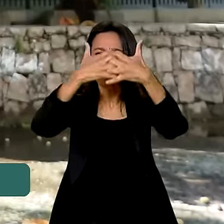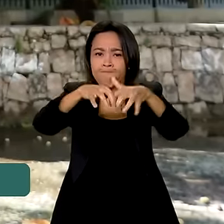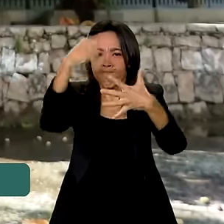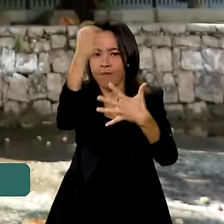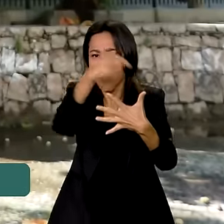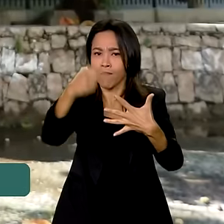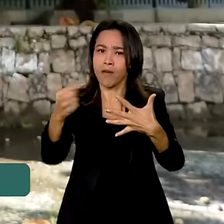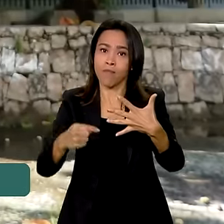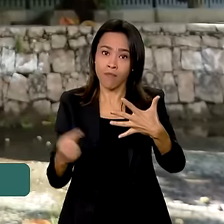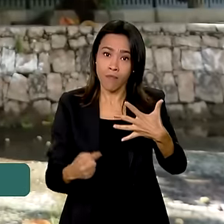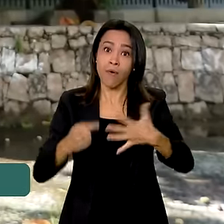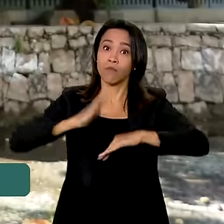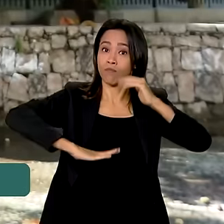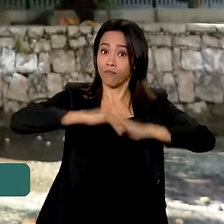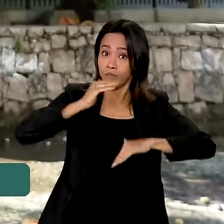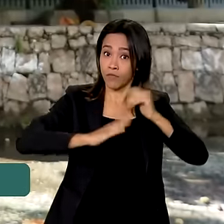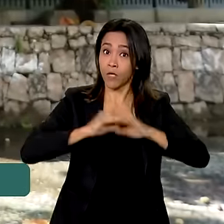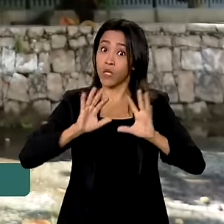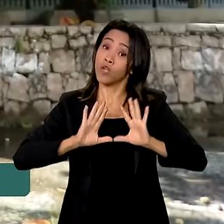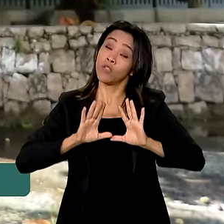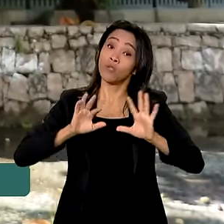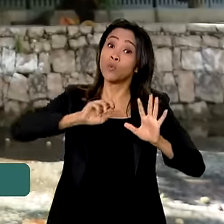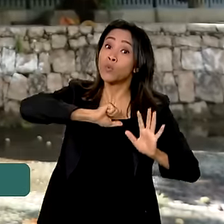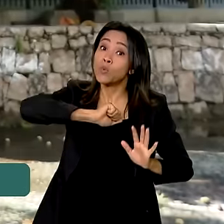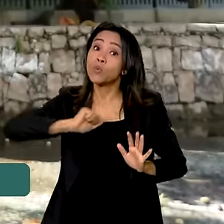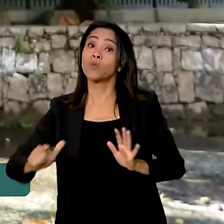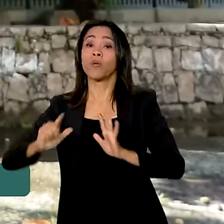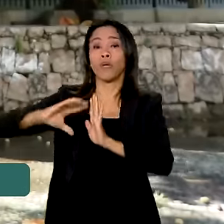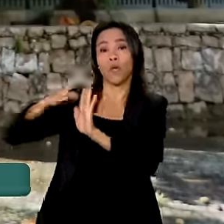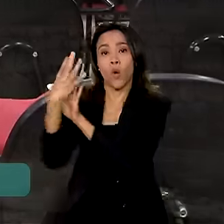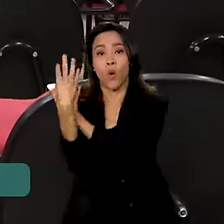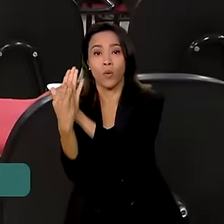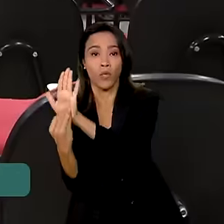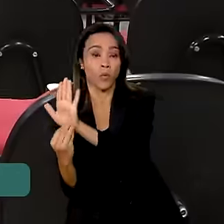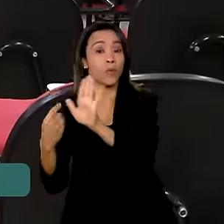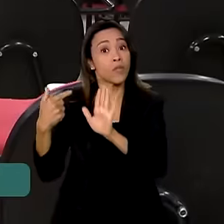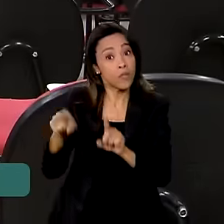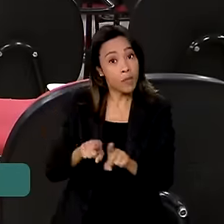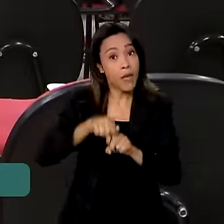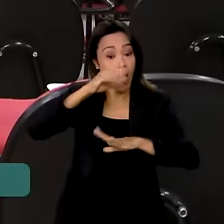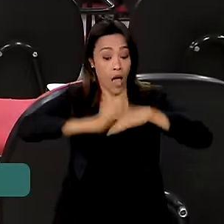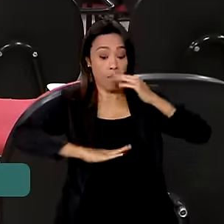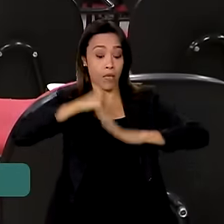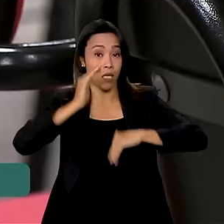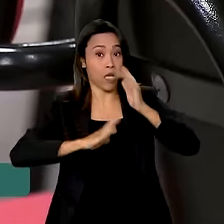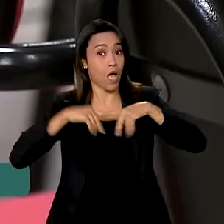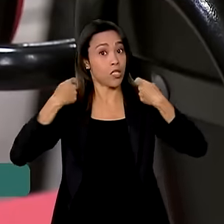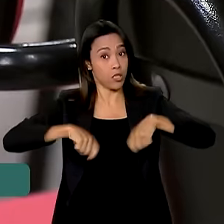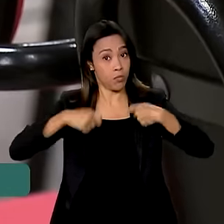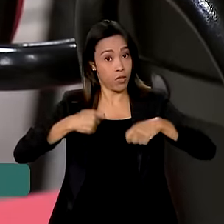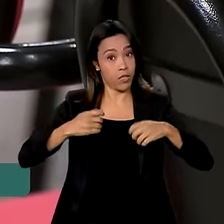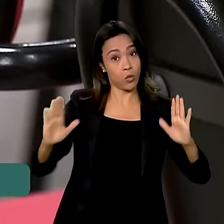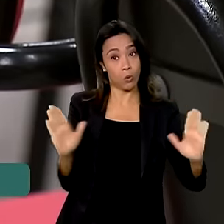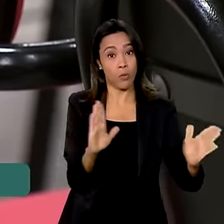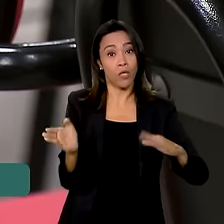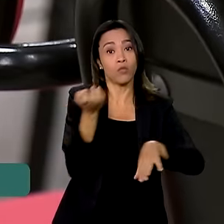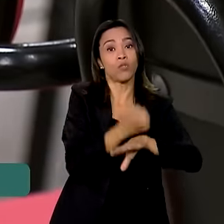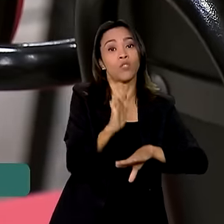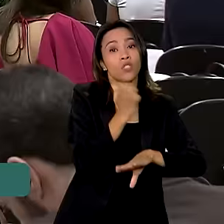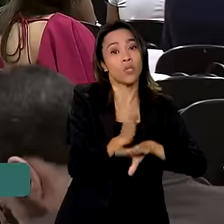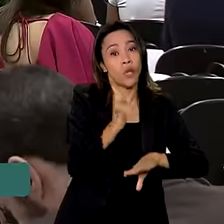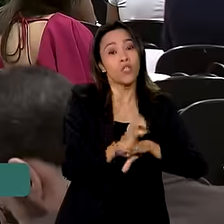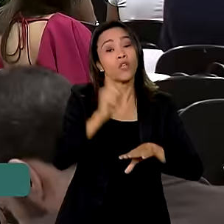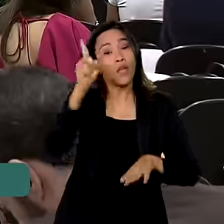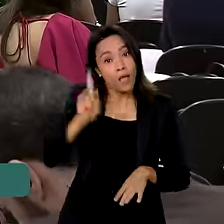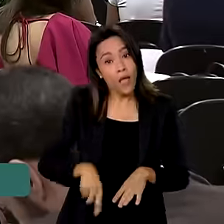conteúdos de cada disciplina. Também vão medir as habilidades adquiridas durante o tempo do estágio supervisionado, que é obrigatório para